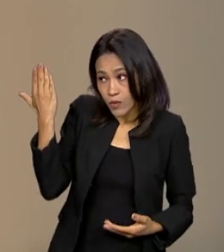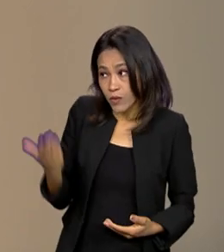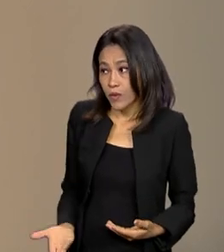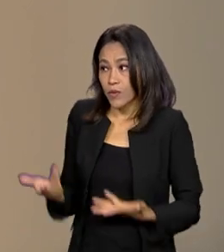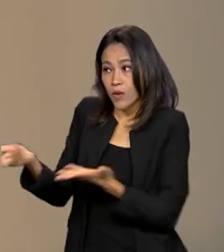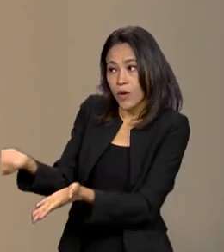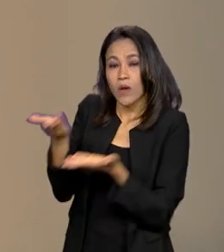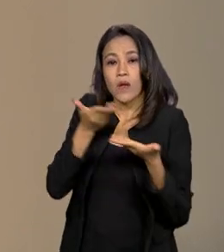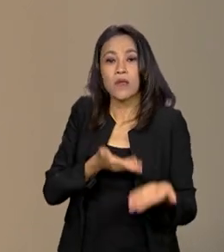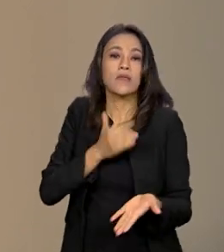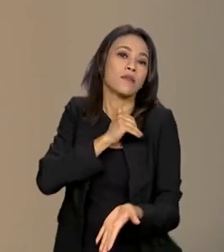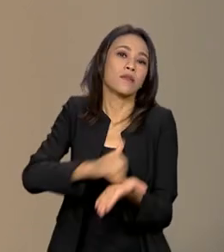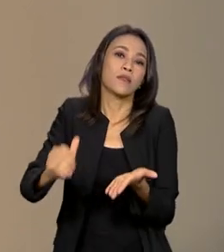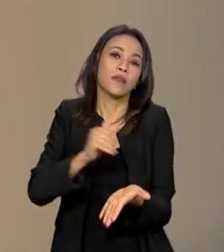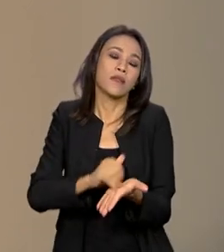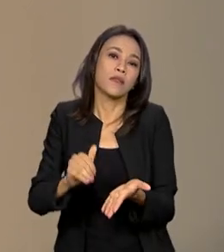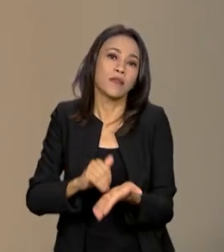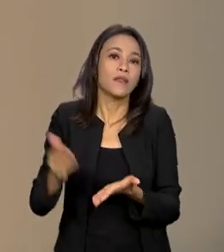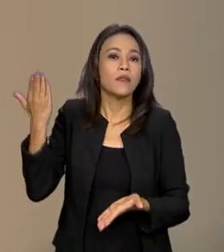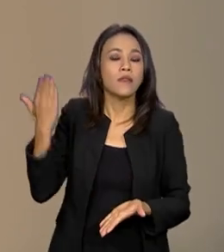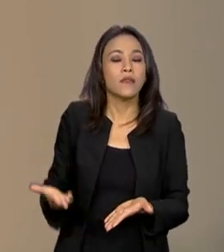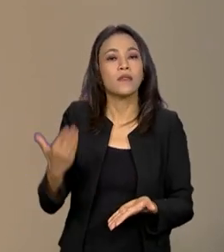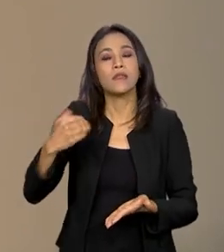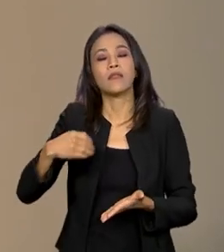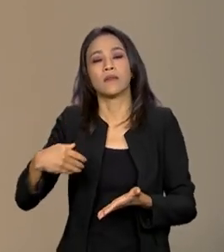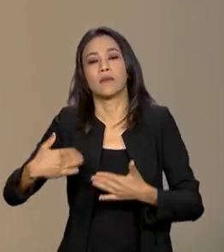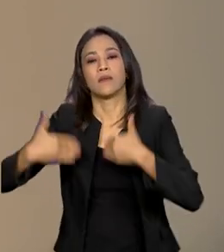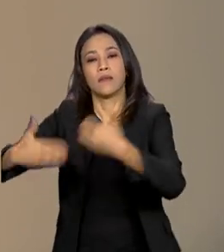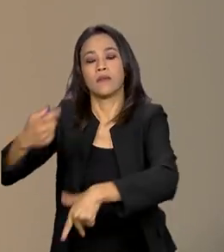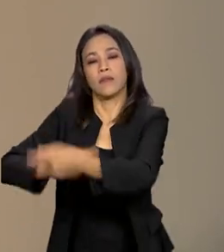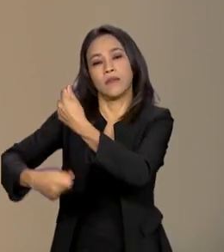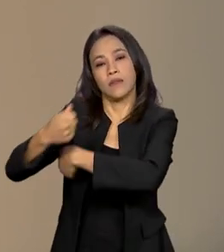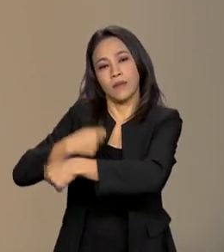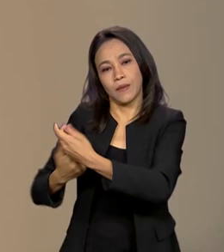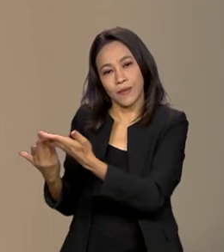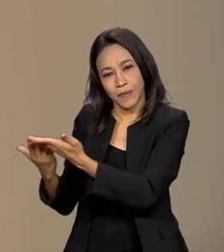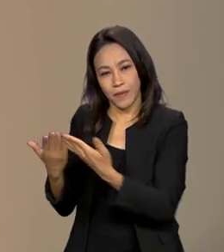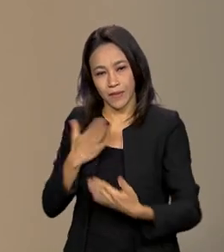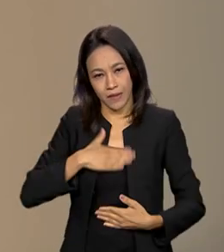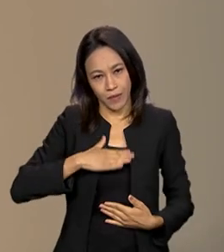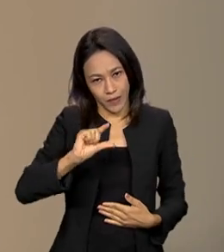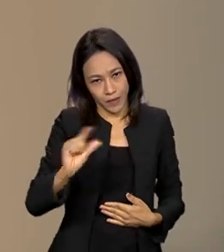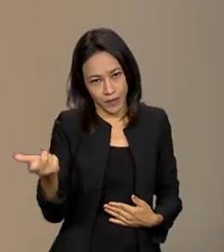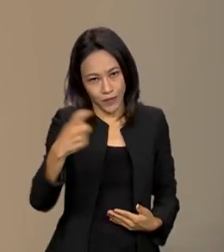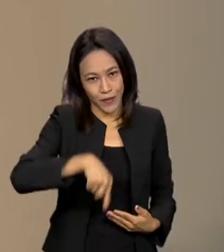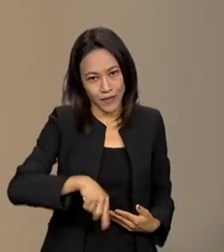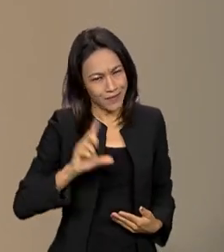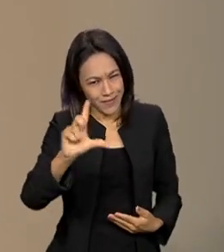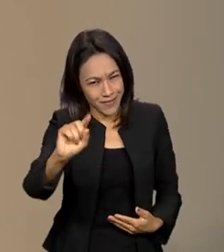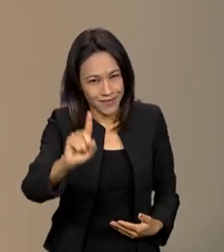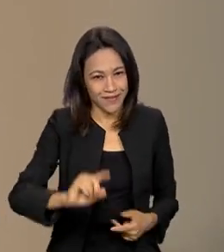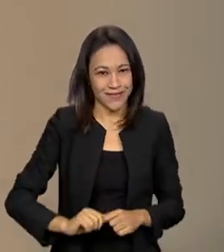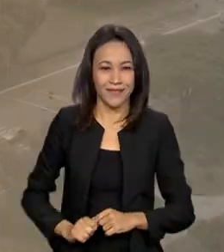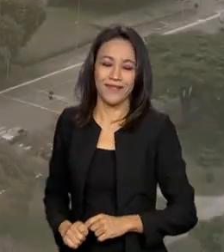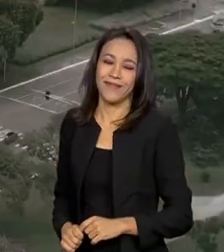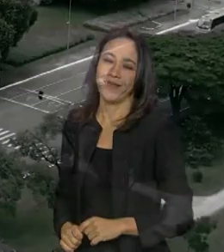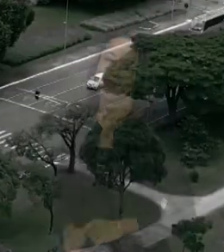é o secretário de Governo Digital do Ministério da Economia, Fernando Coelho. Voltamos em instantes. Não saia daí.